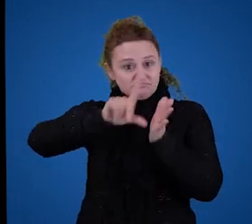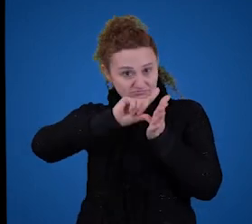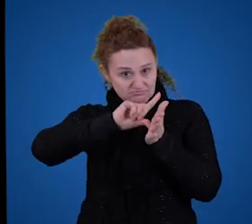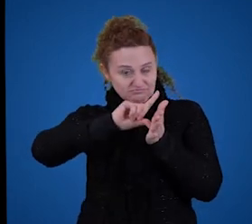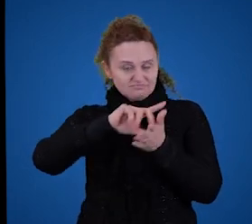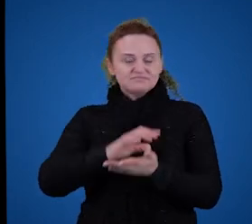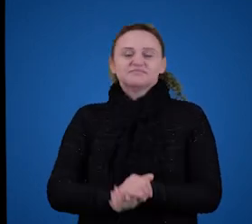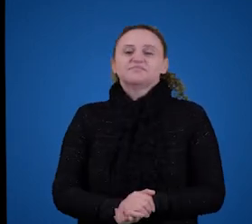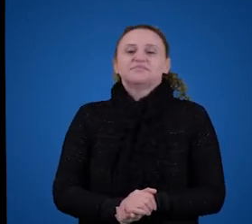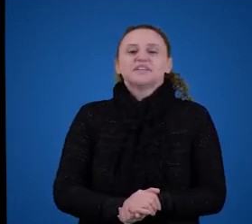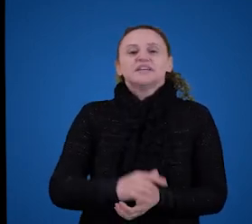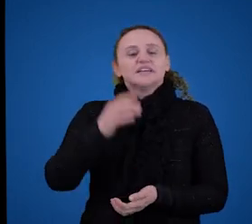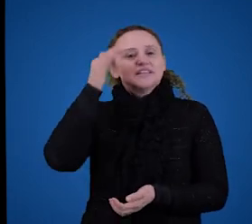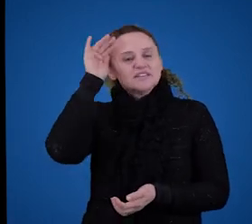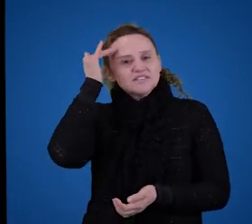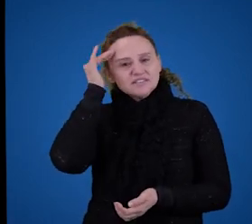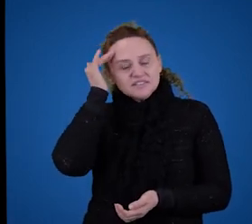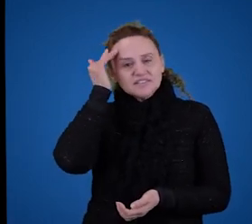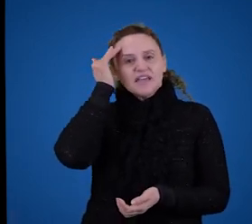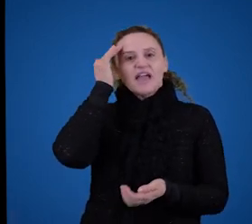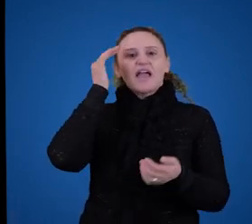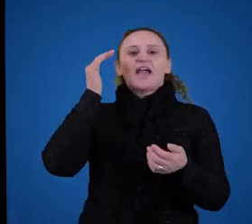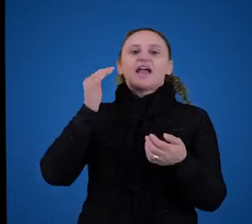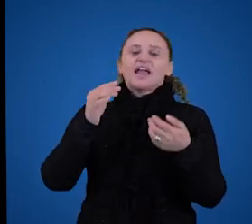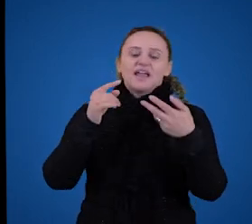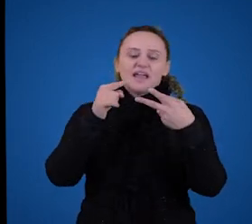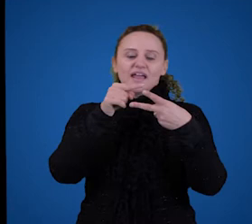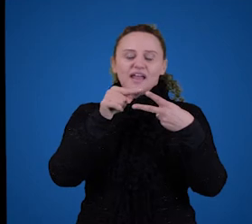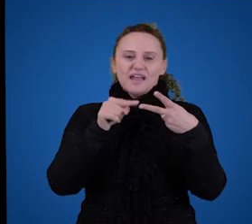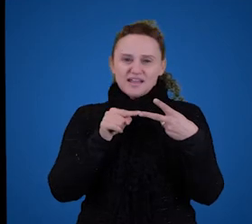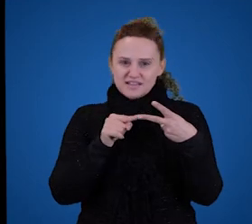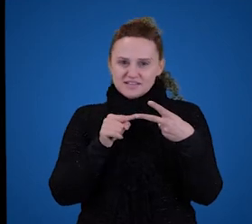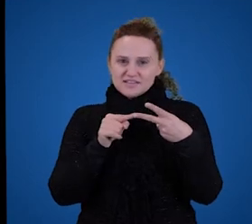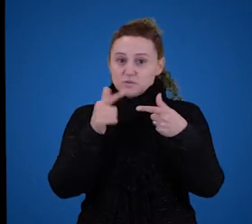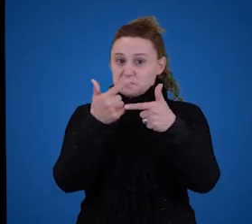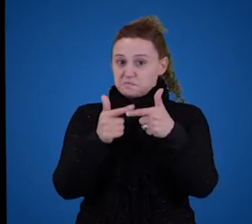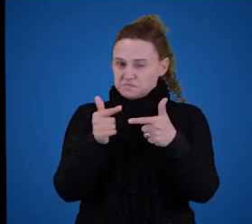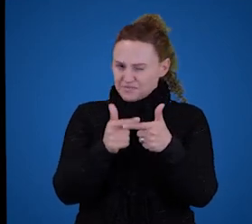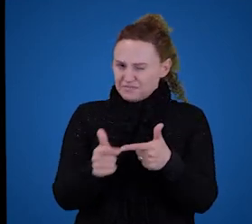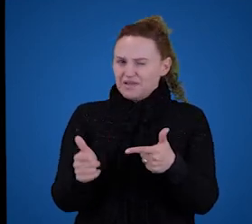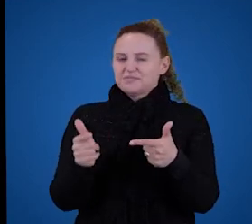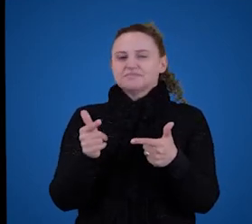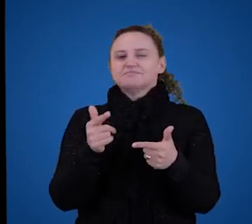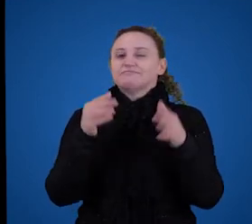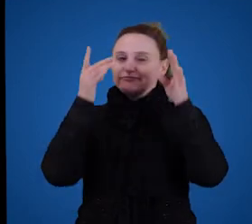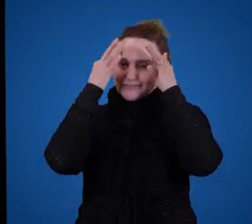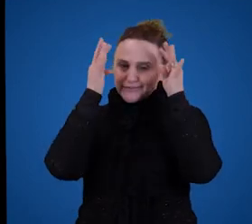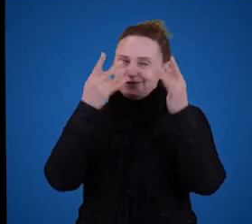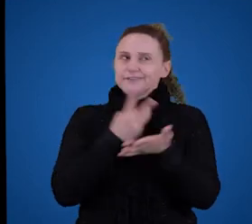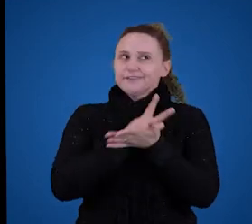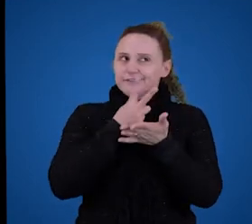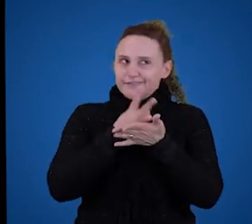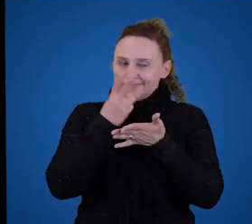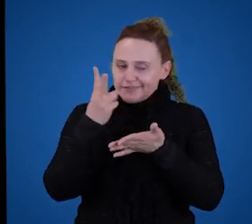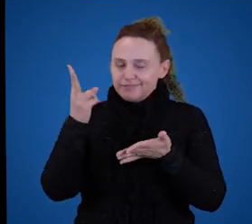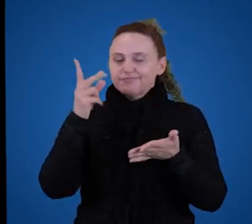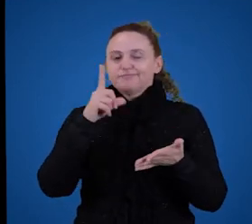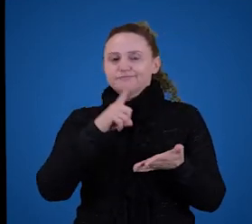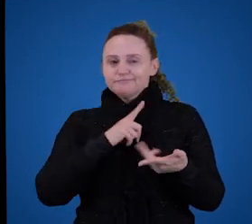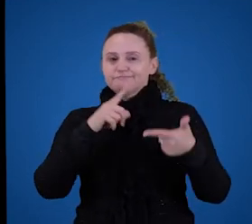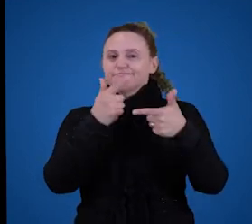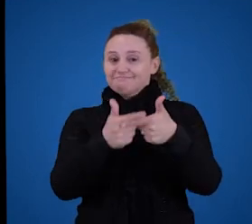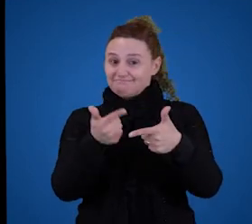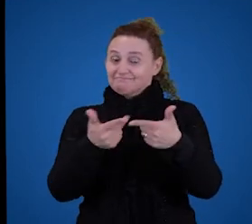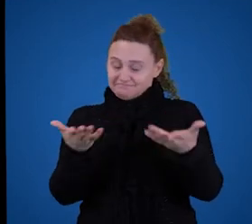nós vamos ver essa hipótese e os problemas dela. Como eu disse, em filosofia sempre há problemas nas defesas. A nossa terceira